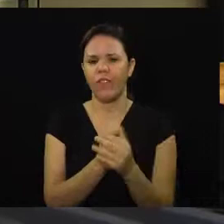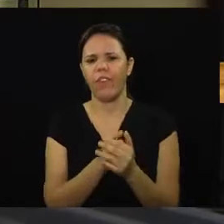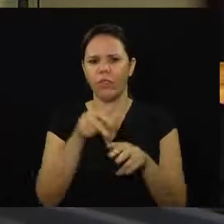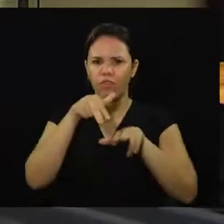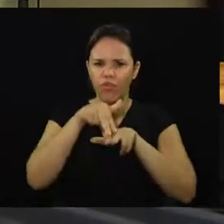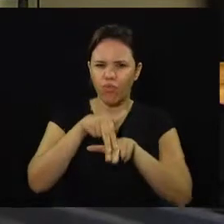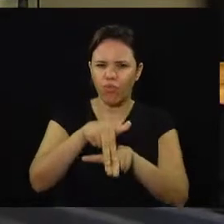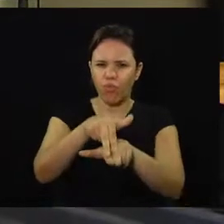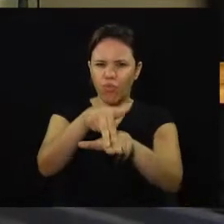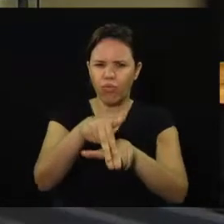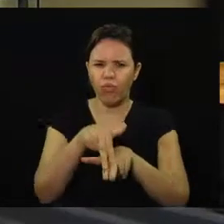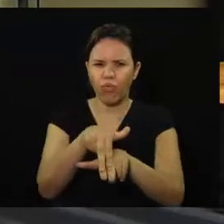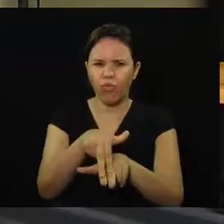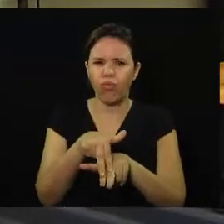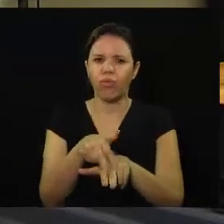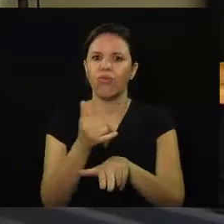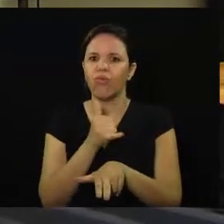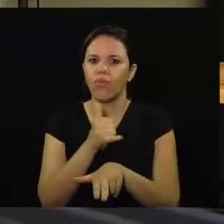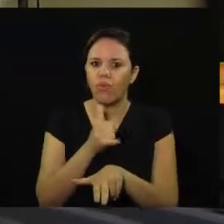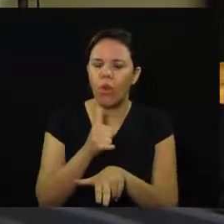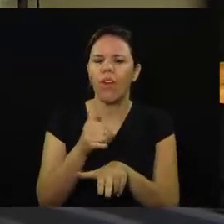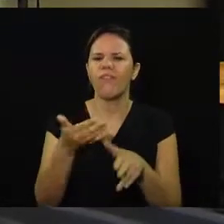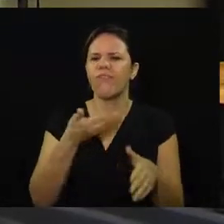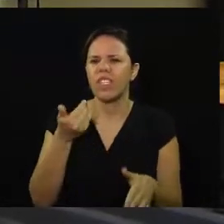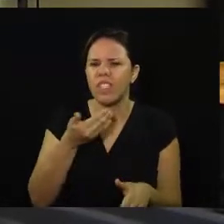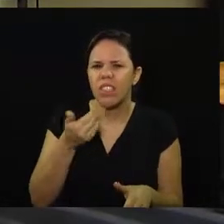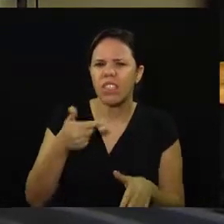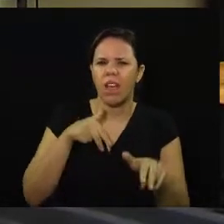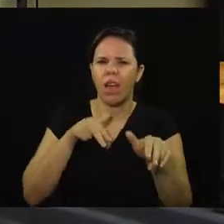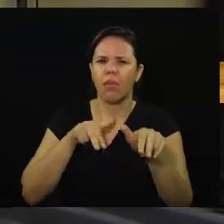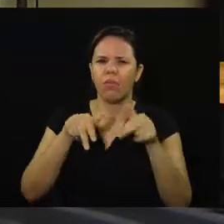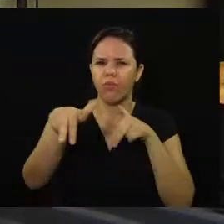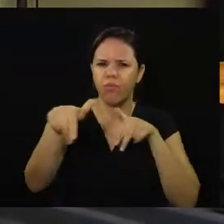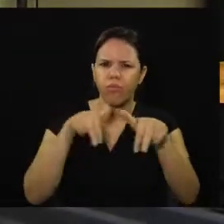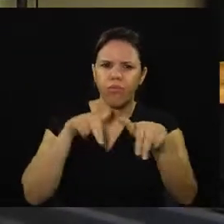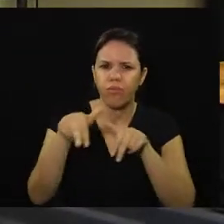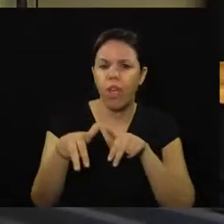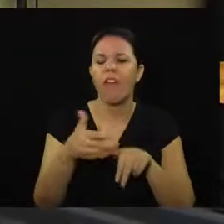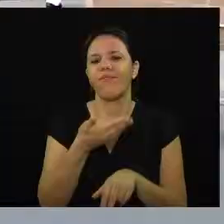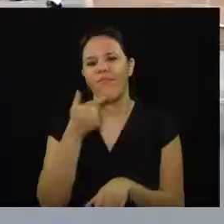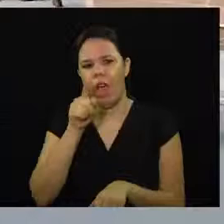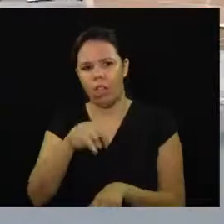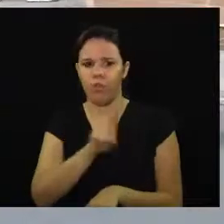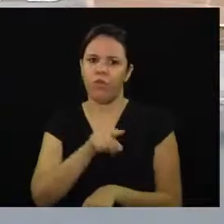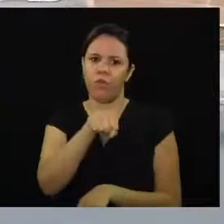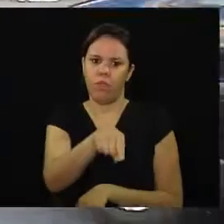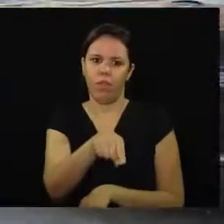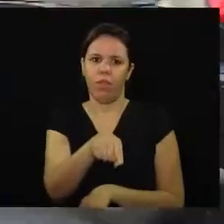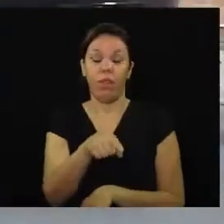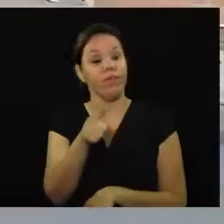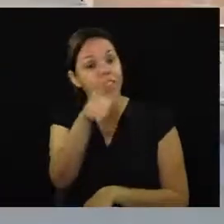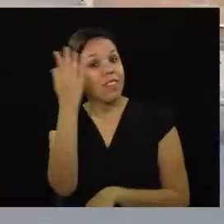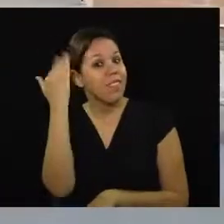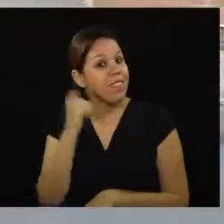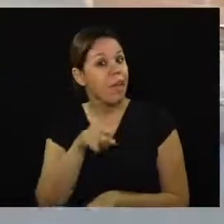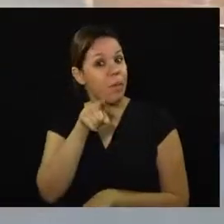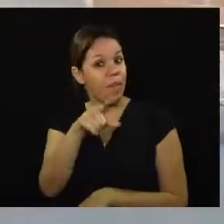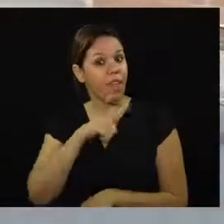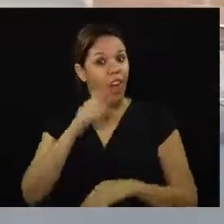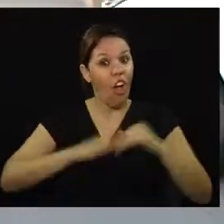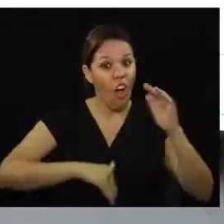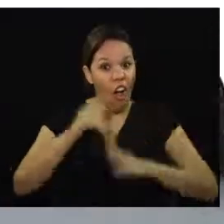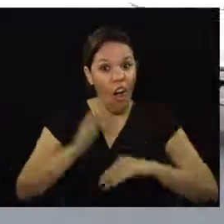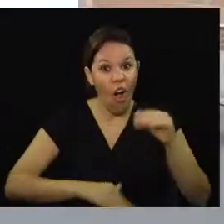facilitar a mobilidade urbana. E de fato é muito fácil você utilizar um equipamento como este. Você sabia que na obra do